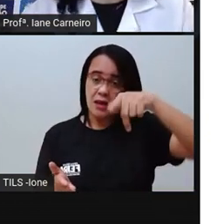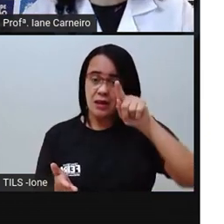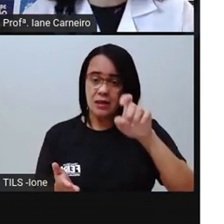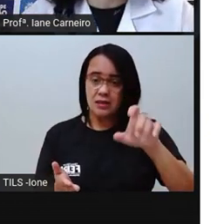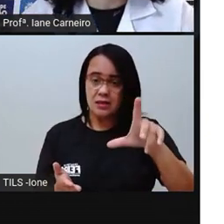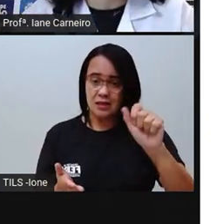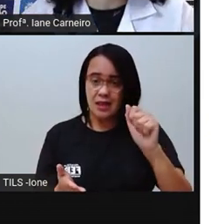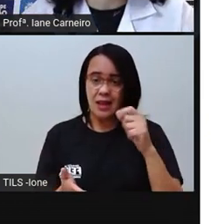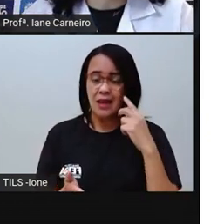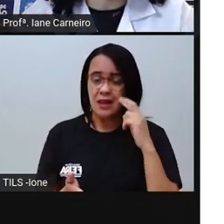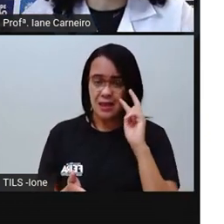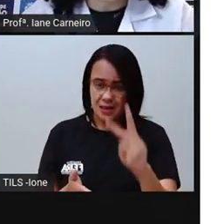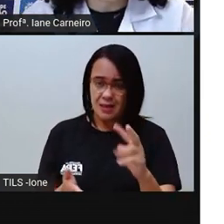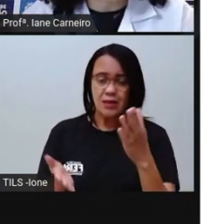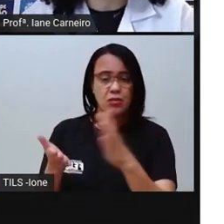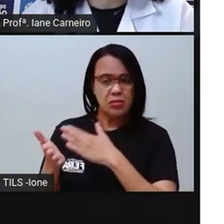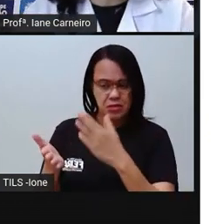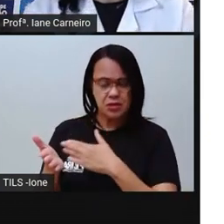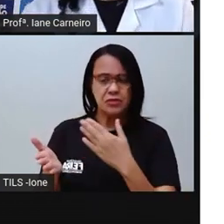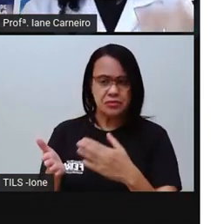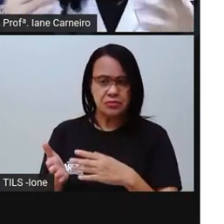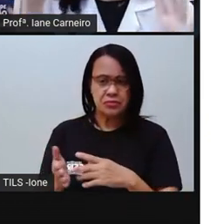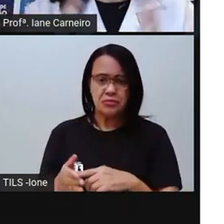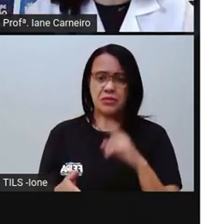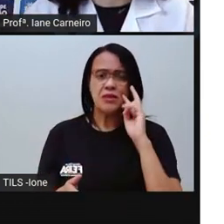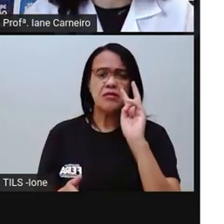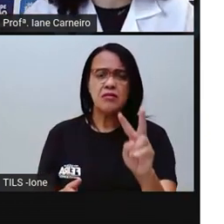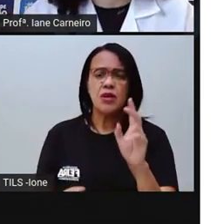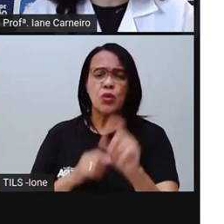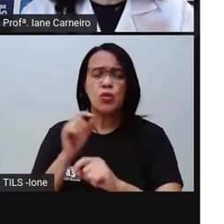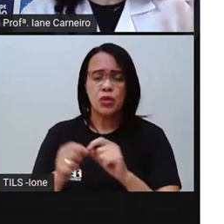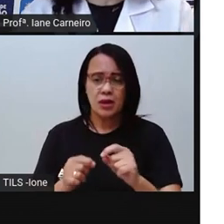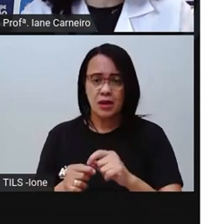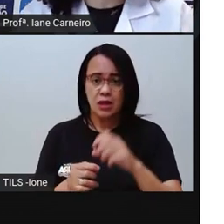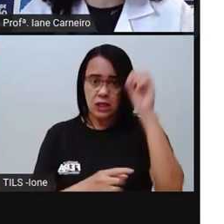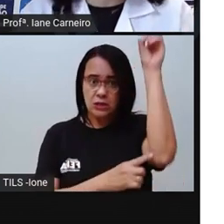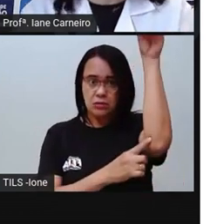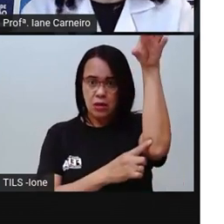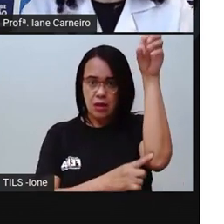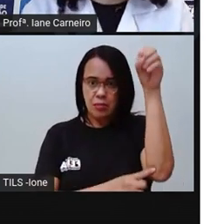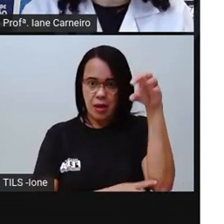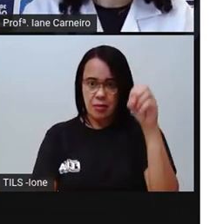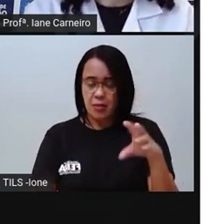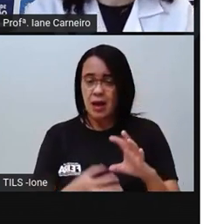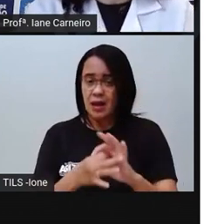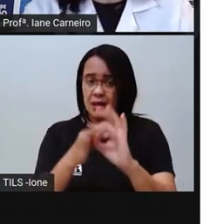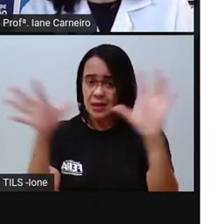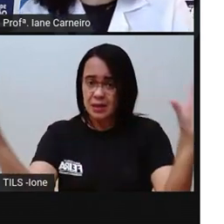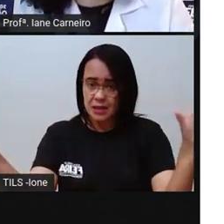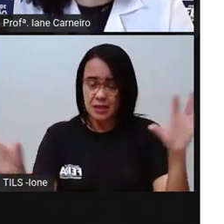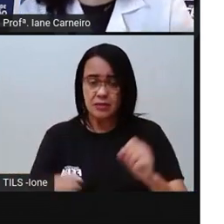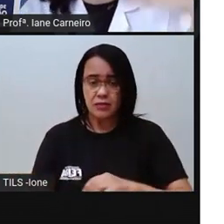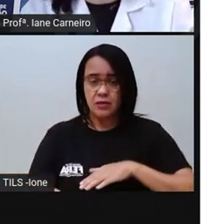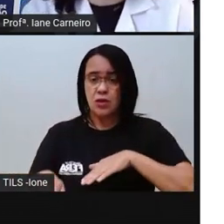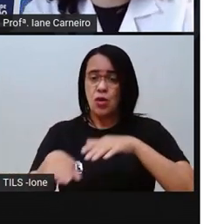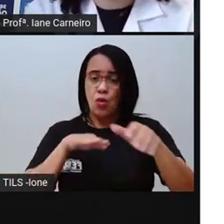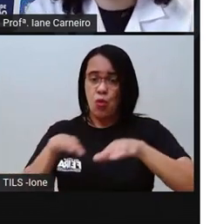iam embora. Esses carros aqui, quando a sinaleira abrir, elas vão embora, né? E a criança, ela vai ficar ali vendendo